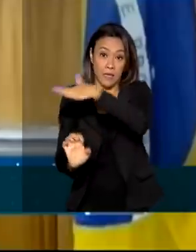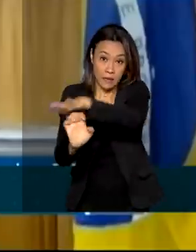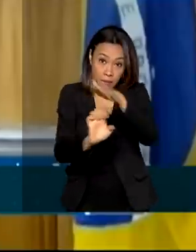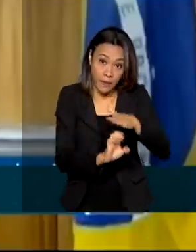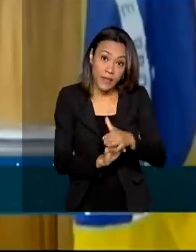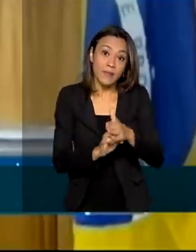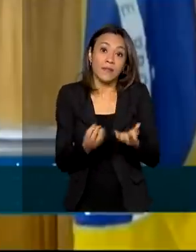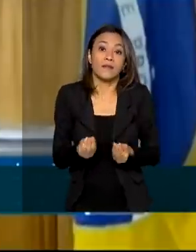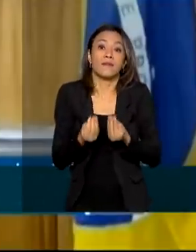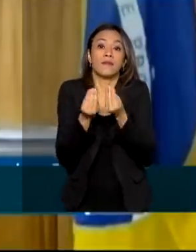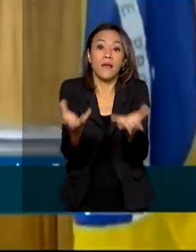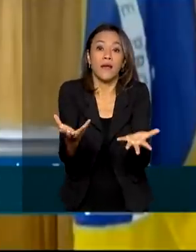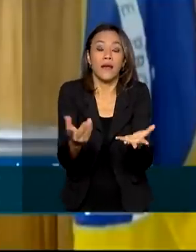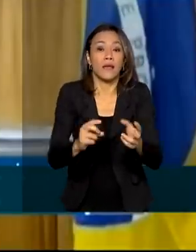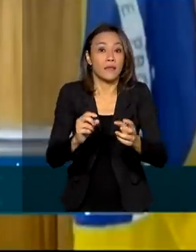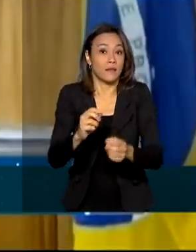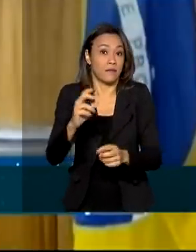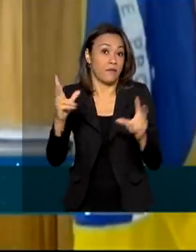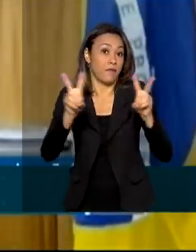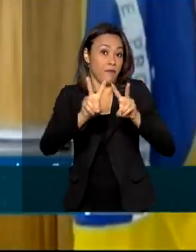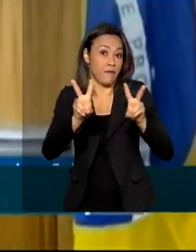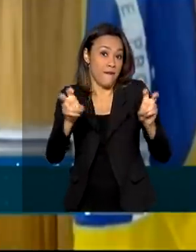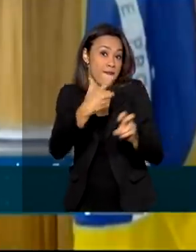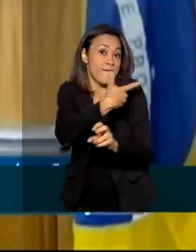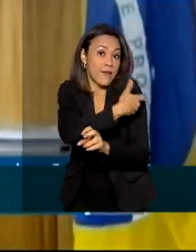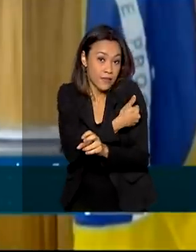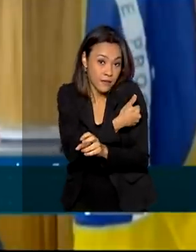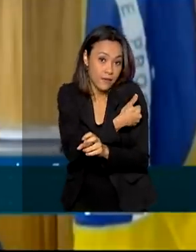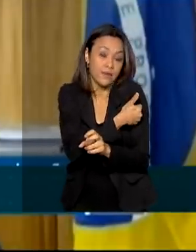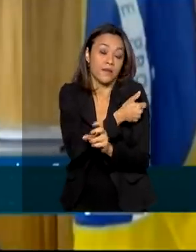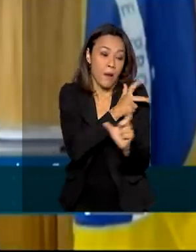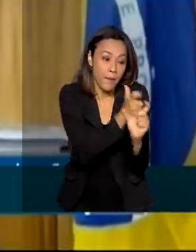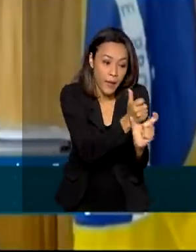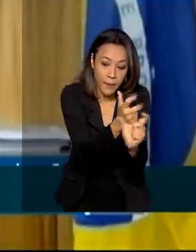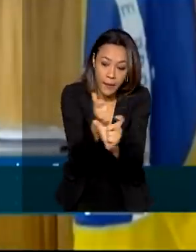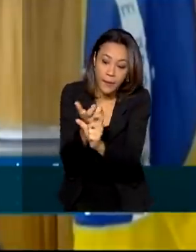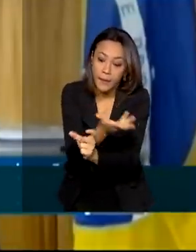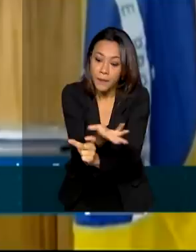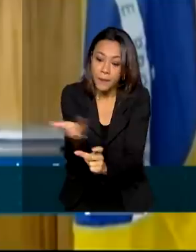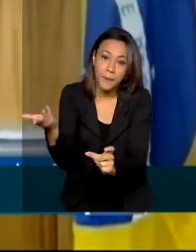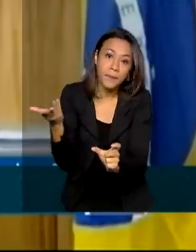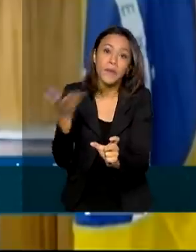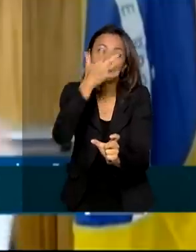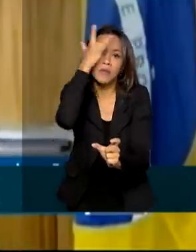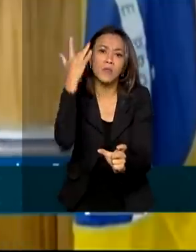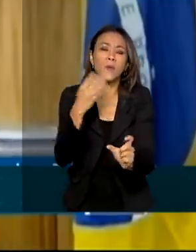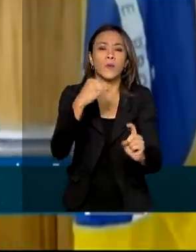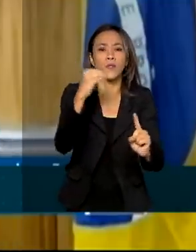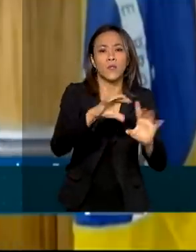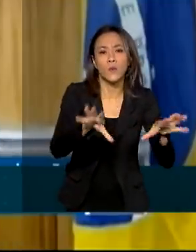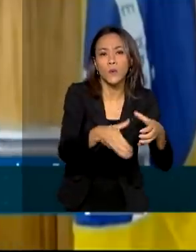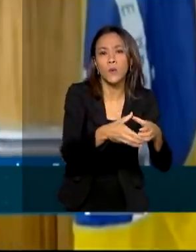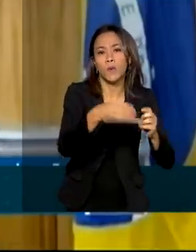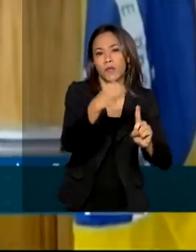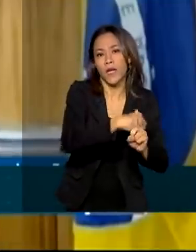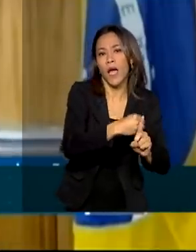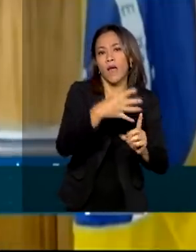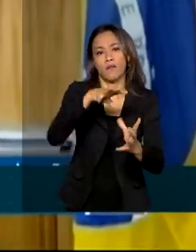vacinas, para a gente justamente imunizar as prioridades, os mais vulneráveis, os idosos,